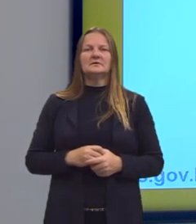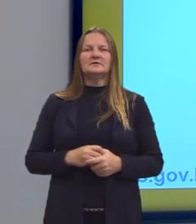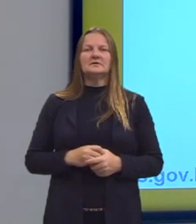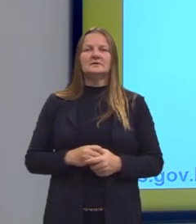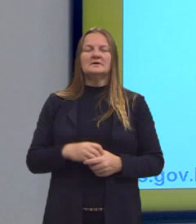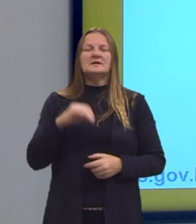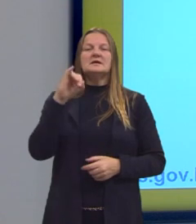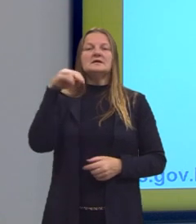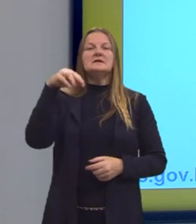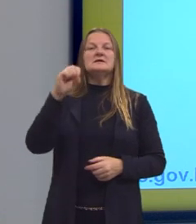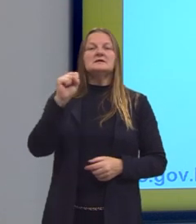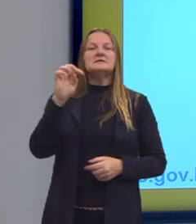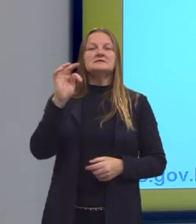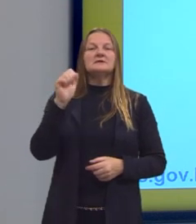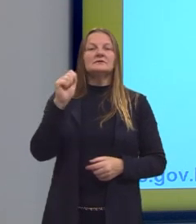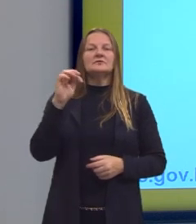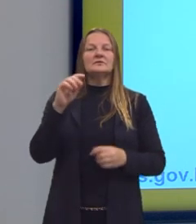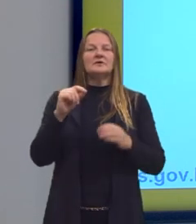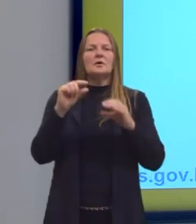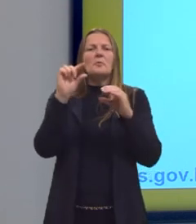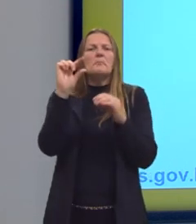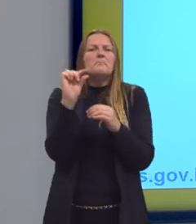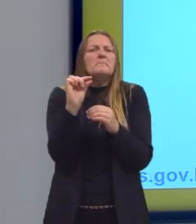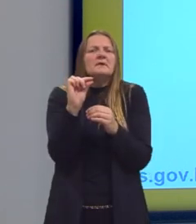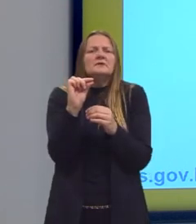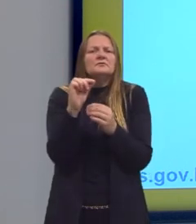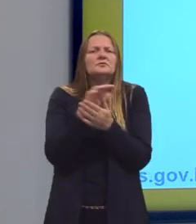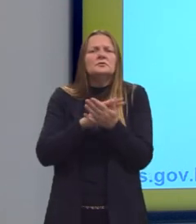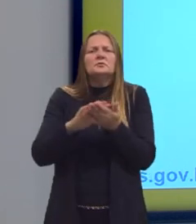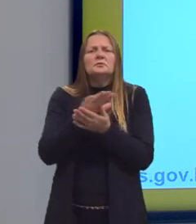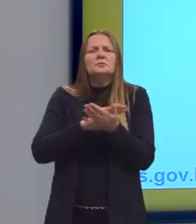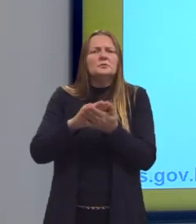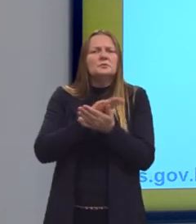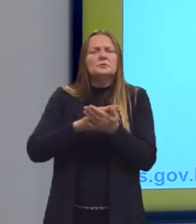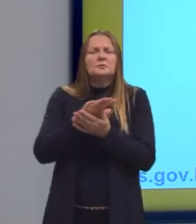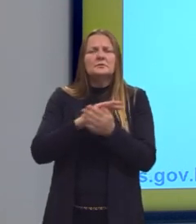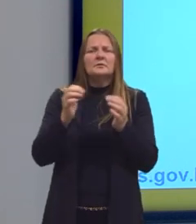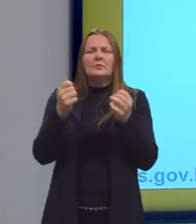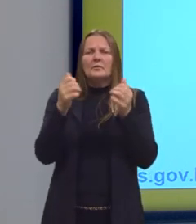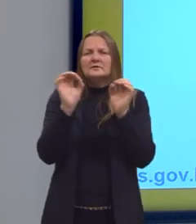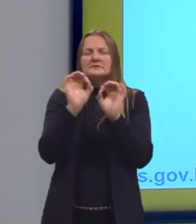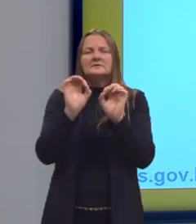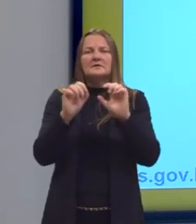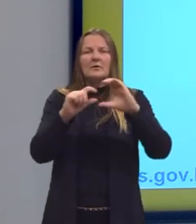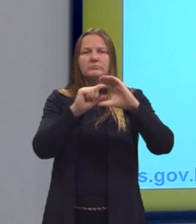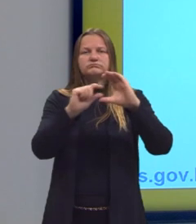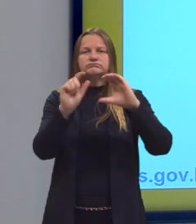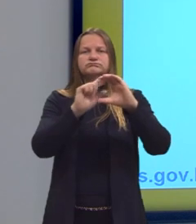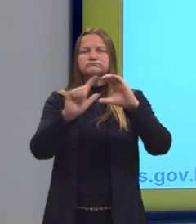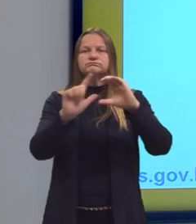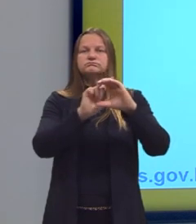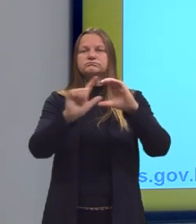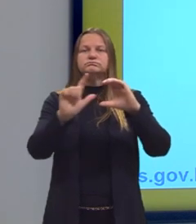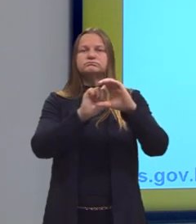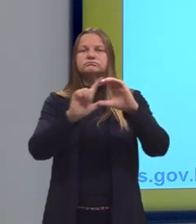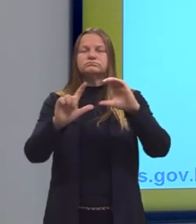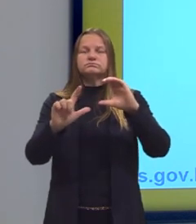ela está insaturada, contém menos quantidade de soluto do que o solvente tem capacidade de dissolver.